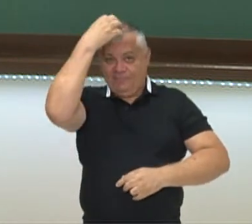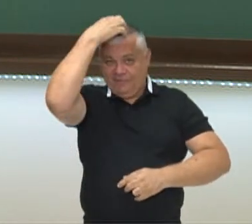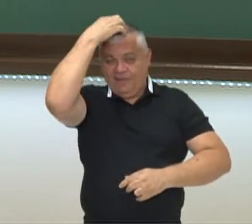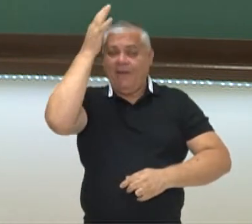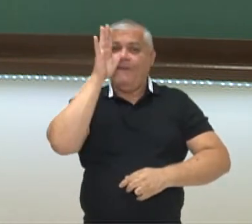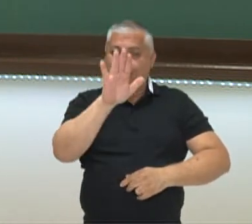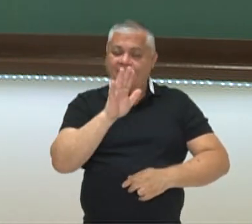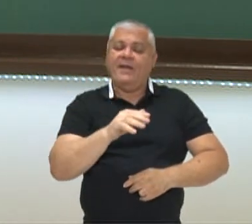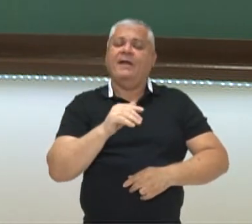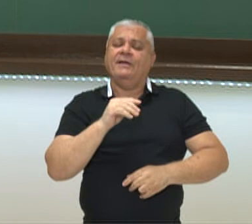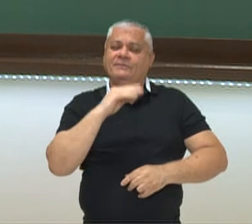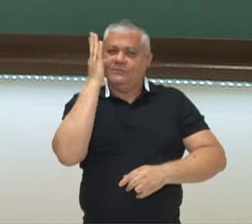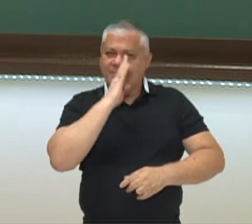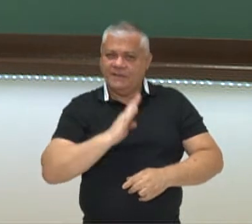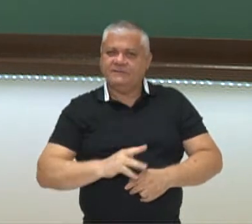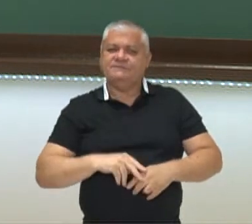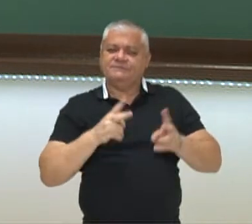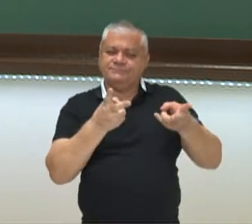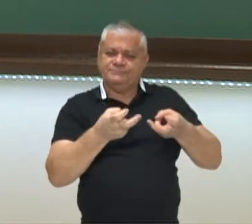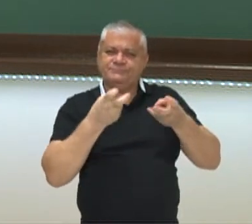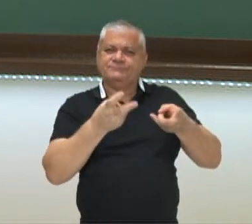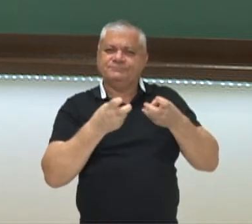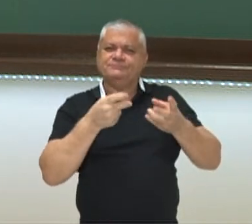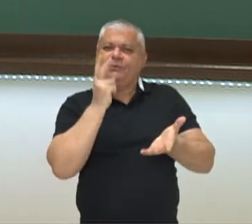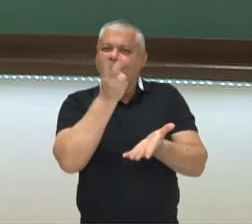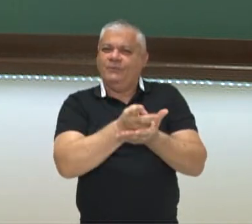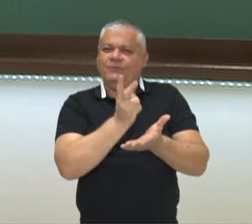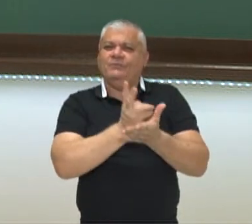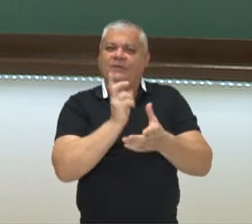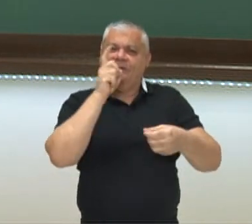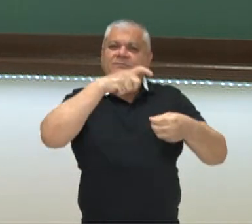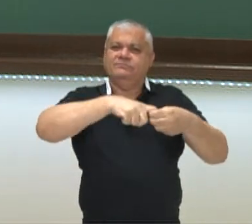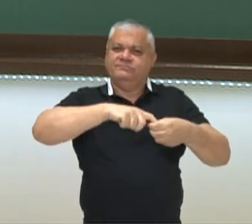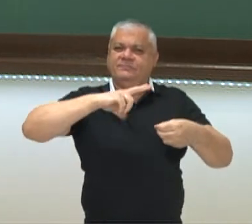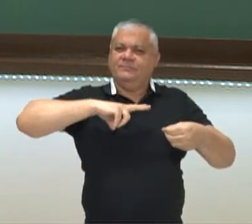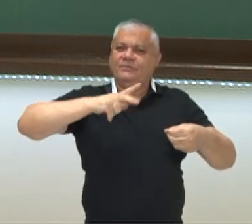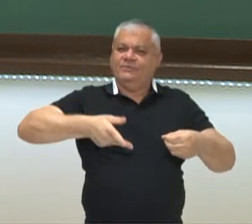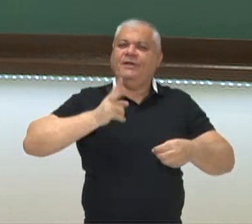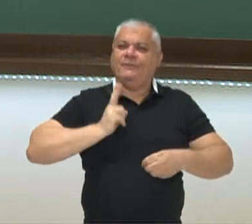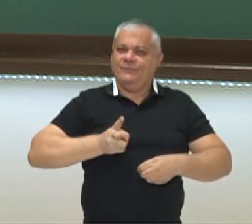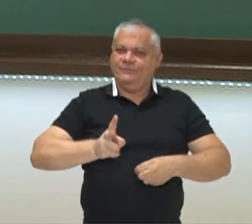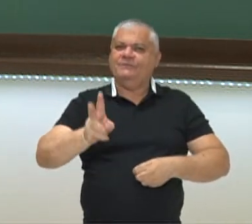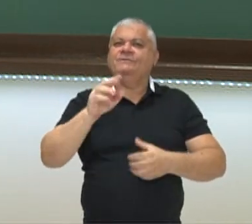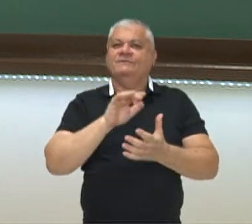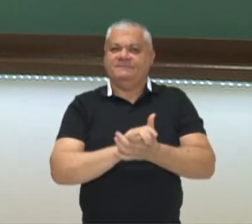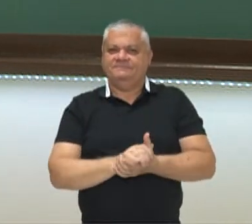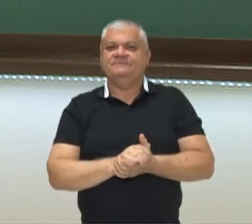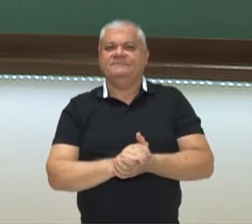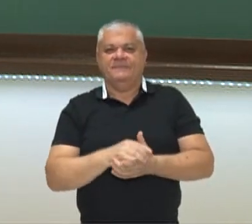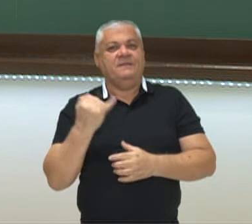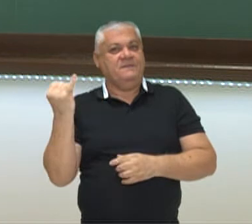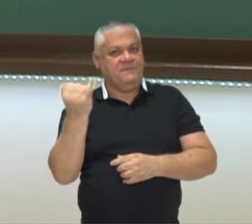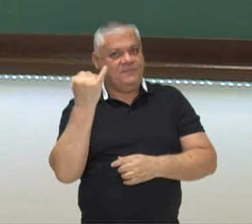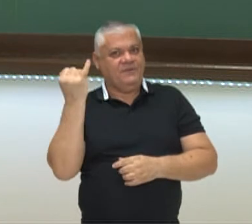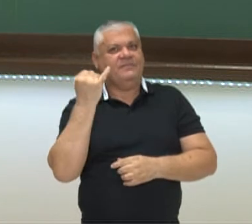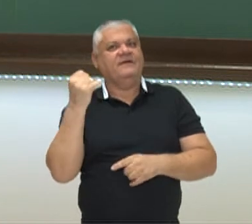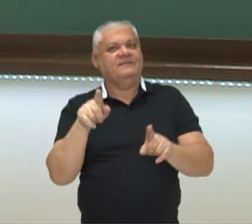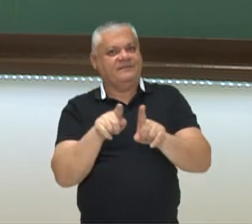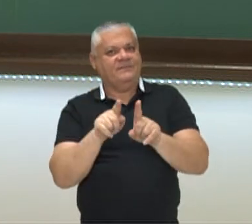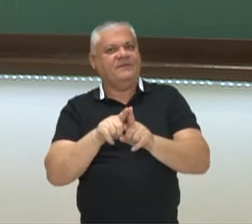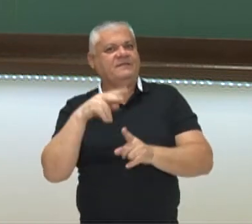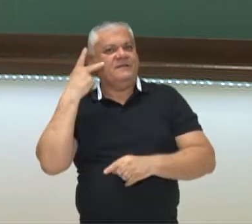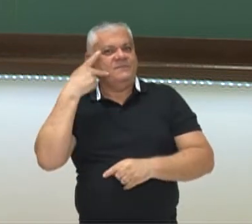interligadas ainda com o Brasil-Colônia, apesar da independência. Então, essa é mais uma característica muito importante da política